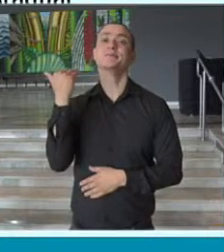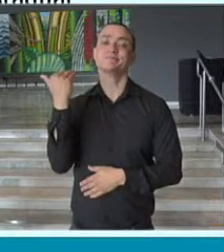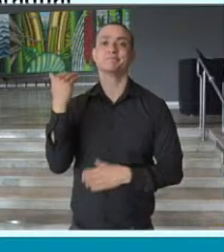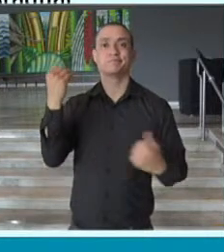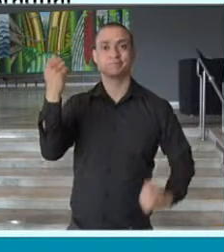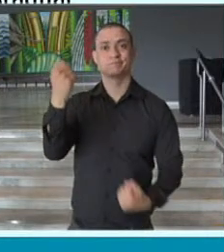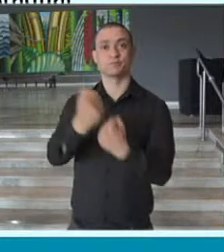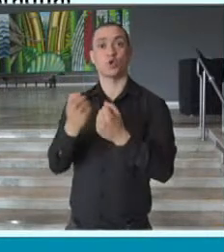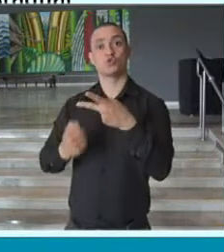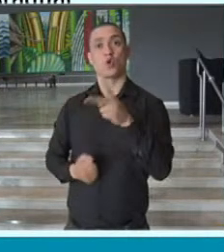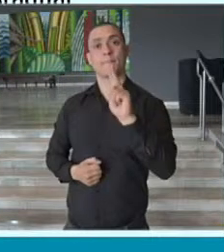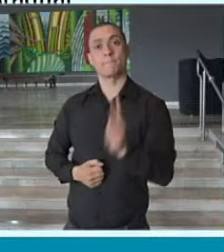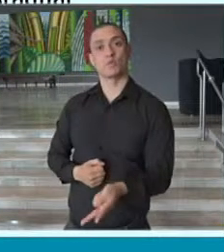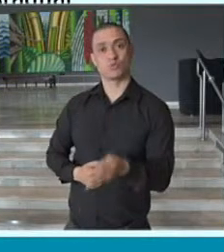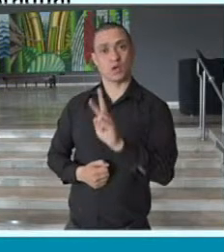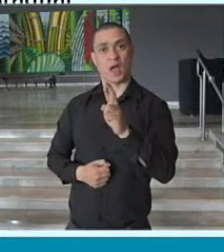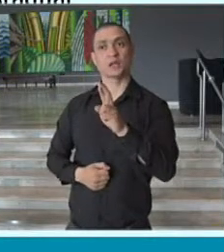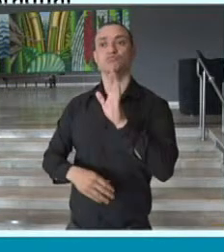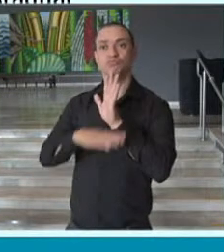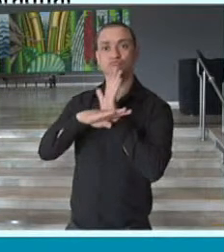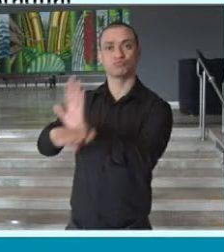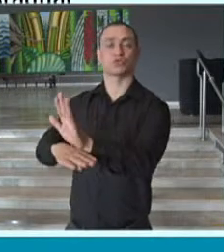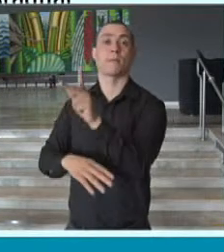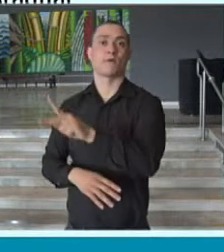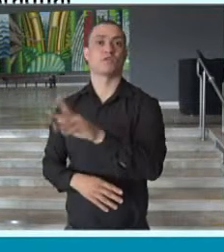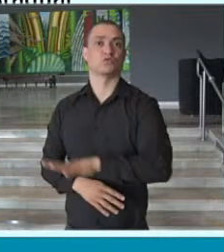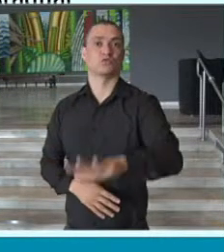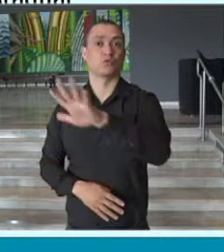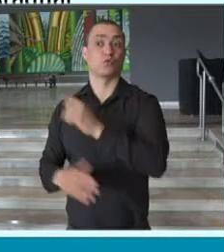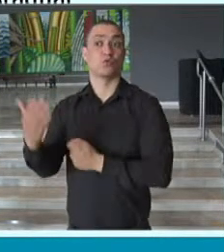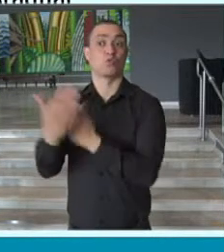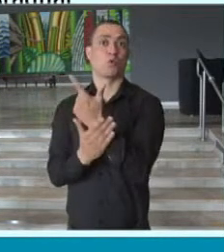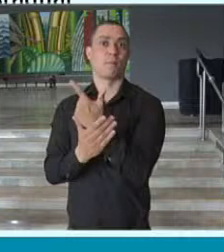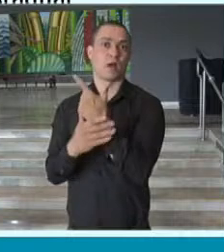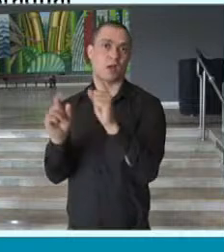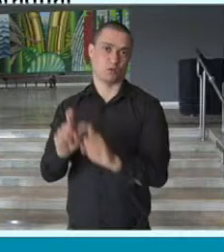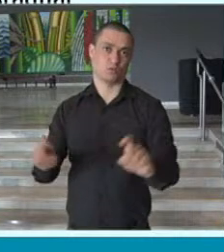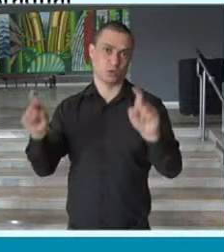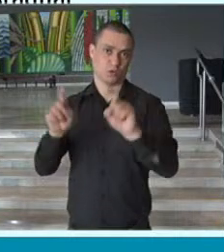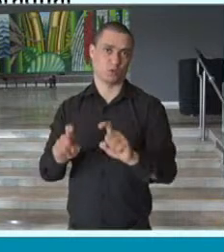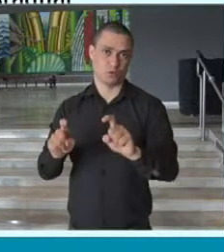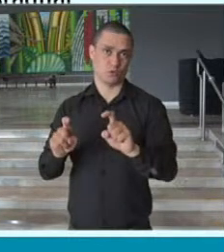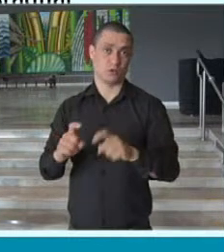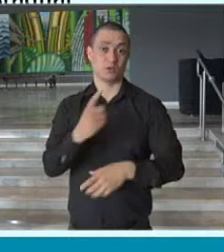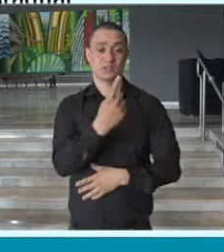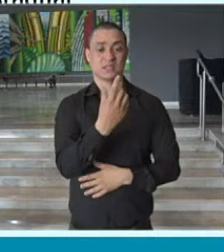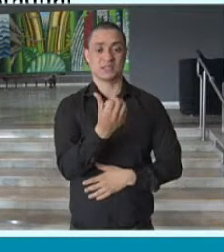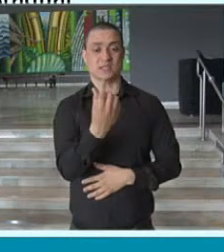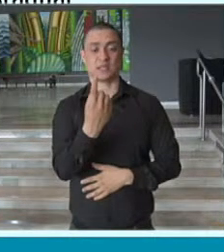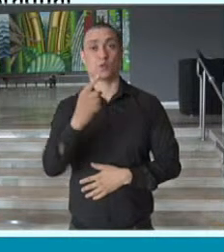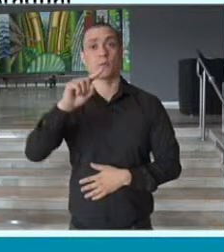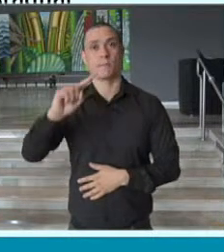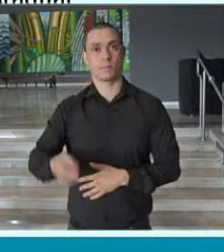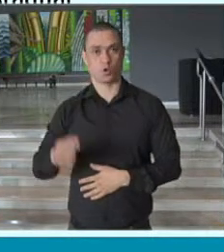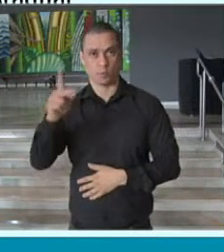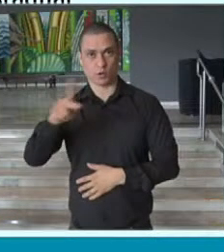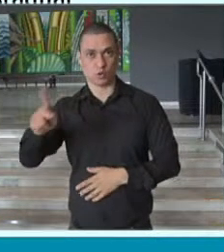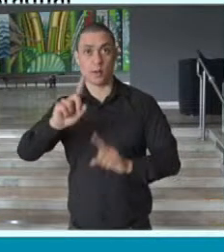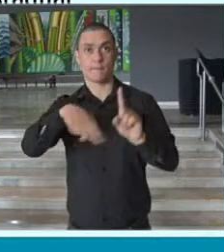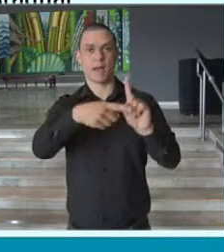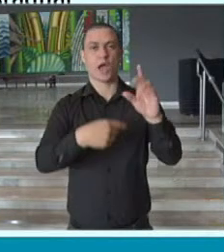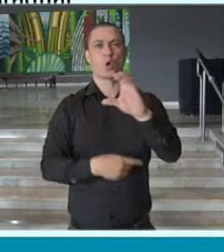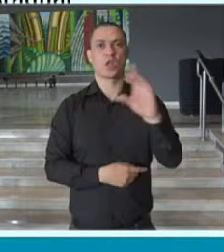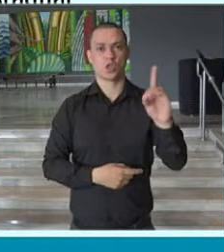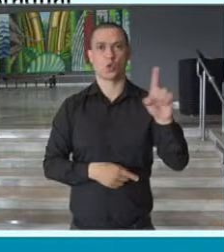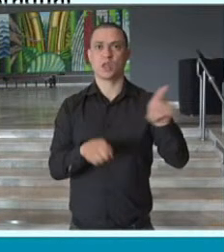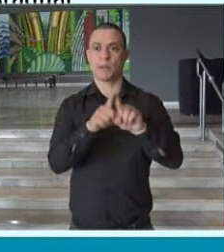fundamental para os nossos professores, que serão R 161 mil, mais os professores coordenadores, ou seja,